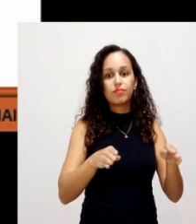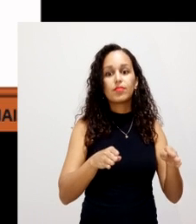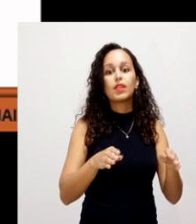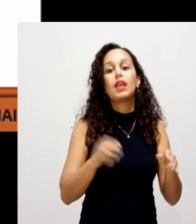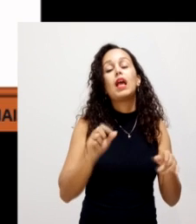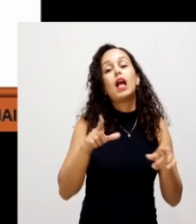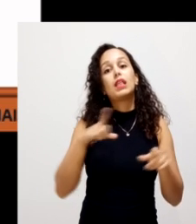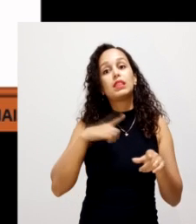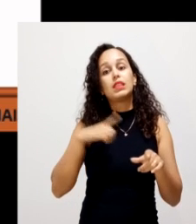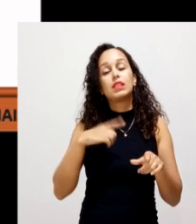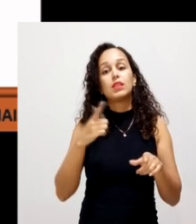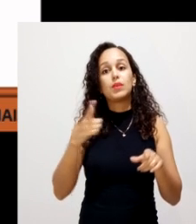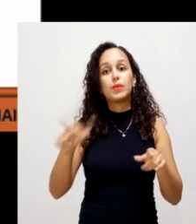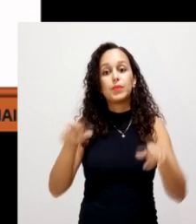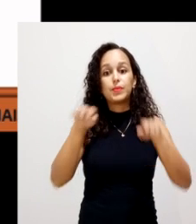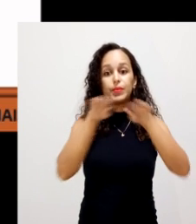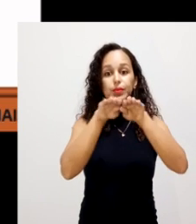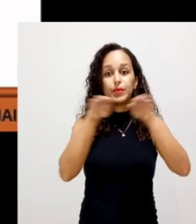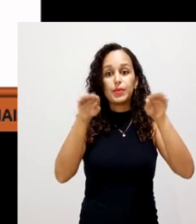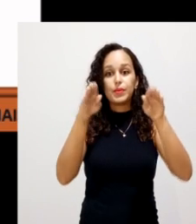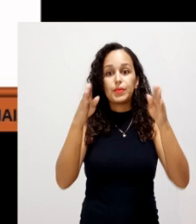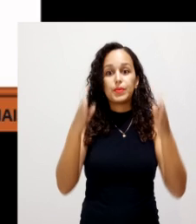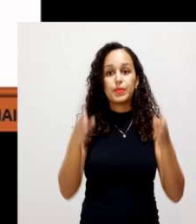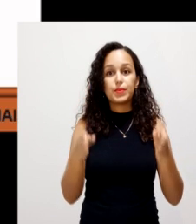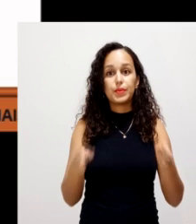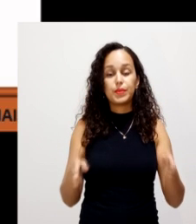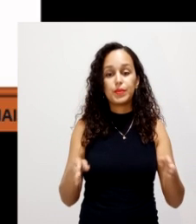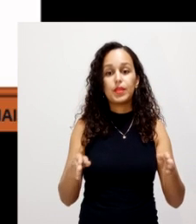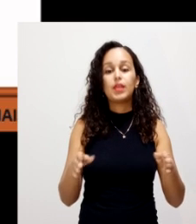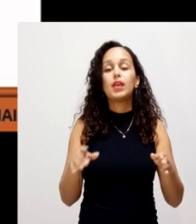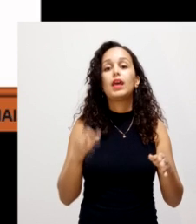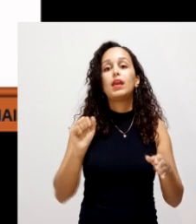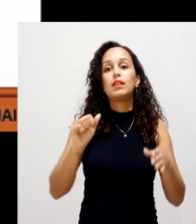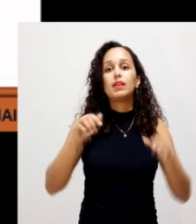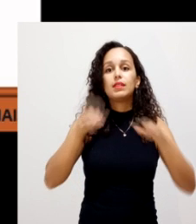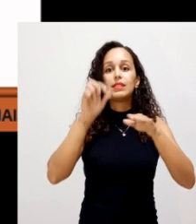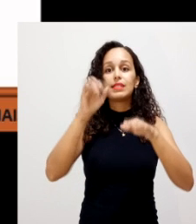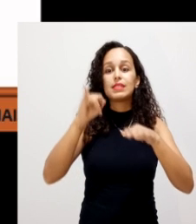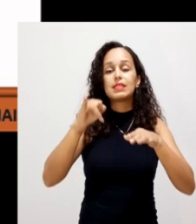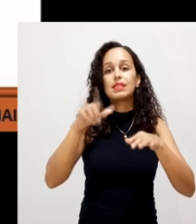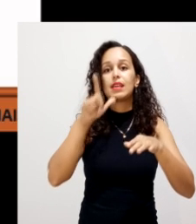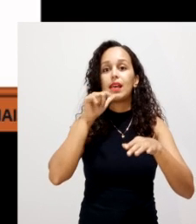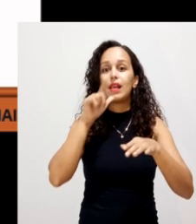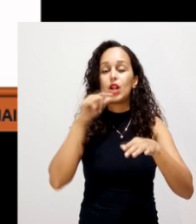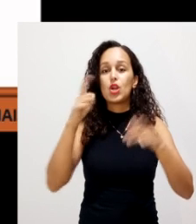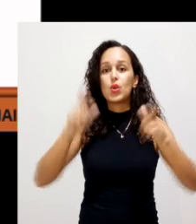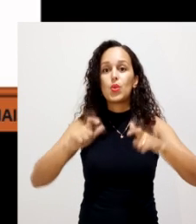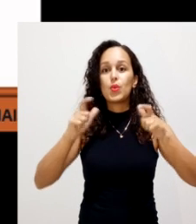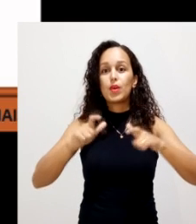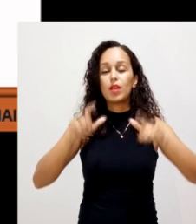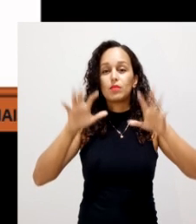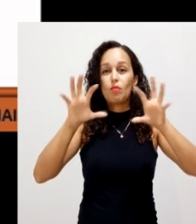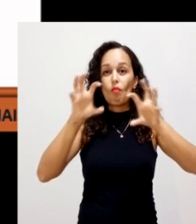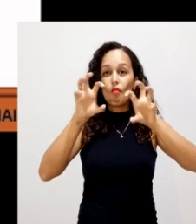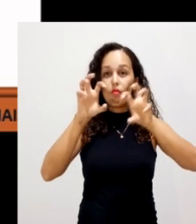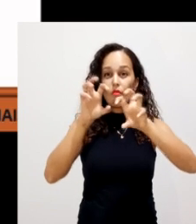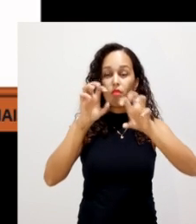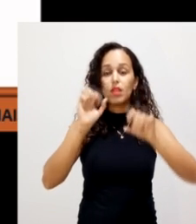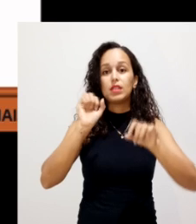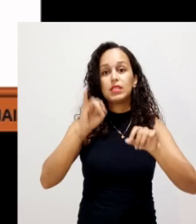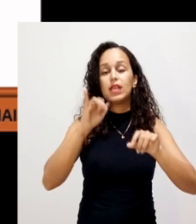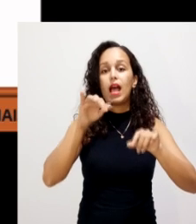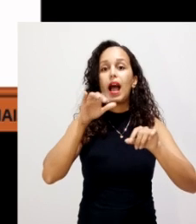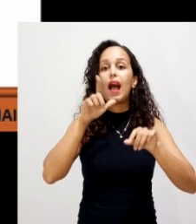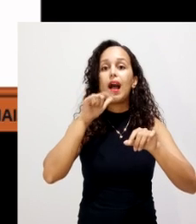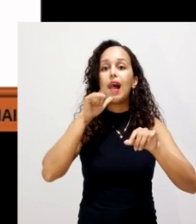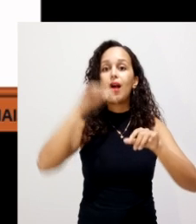trapezoidal, essa água, ela vai infiltrar mais, então, em ambientes mais secos, dessa forma, água, ela